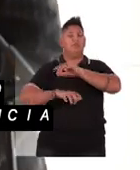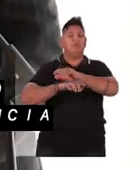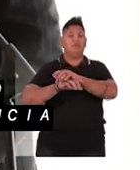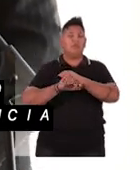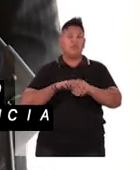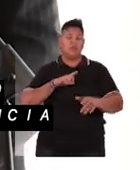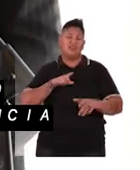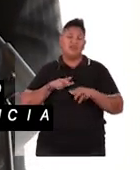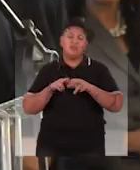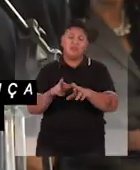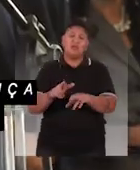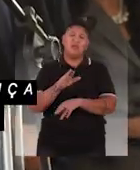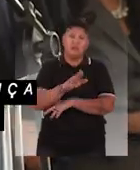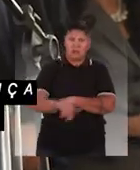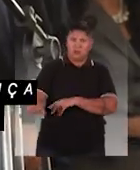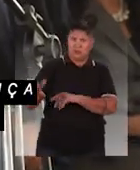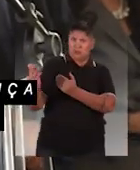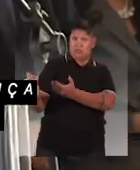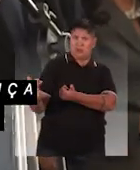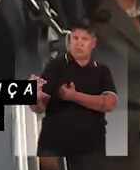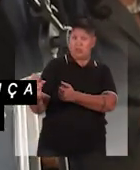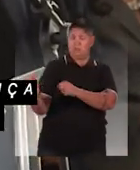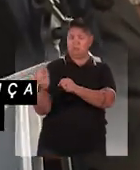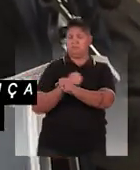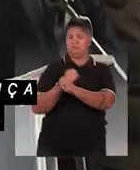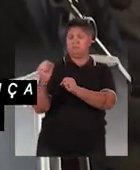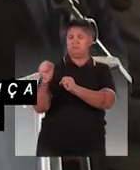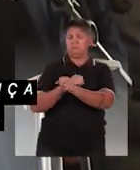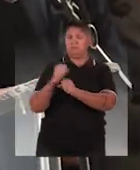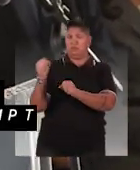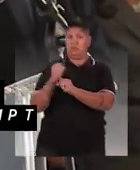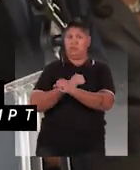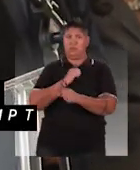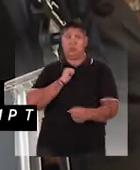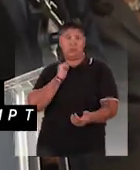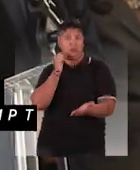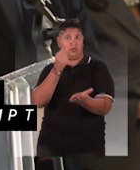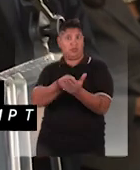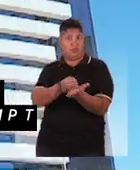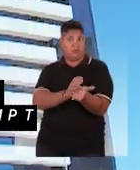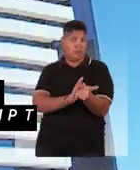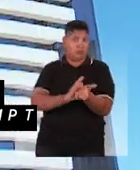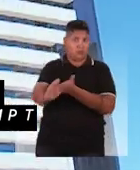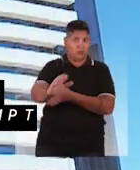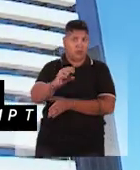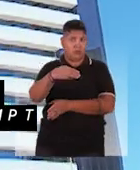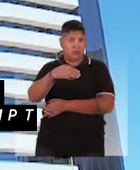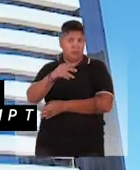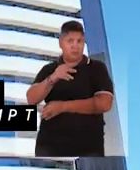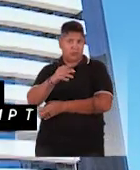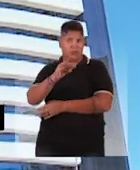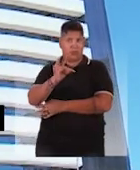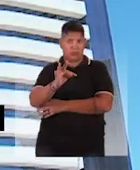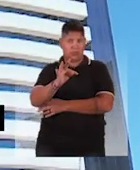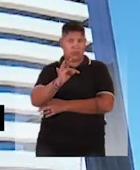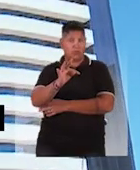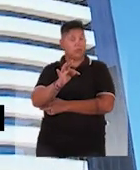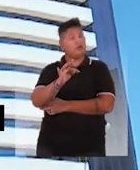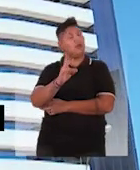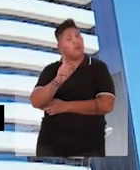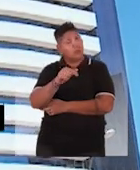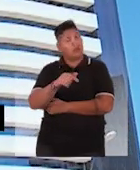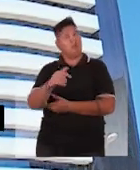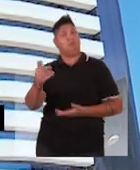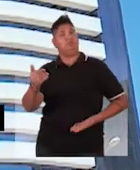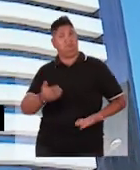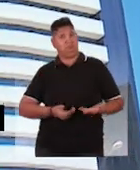na incidência do câncer da criança e do adolescente. A construção foi viabilizada pelo MPT, com recursos do caso